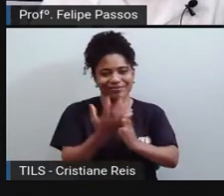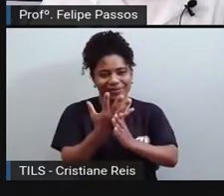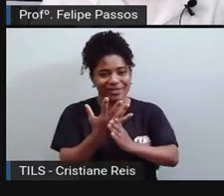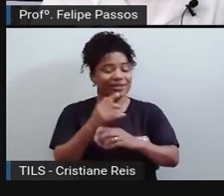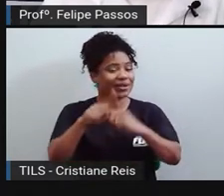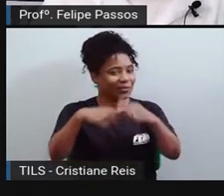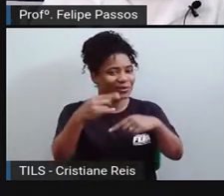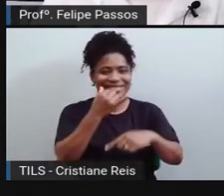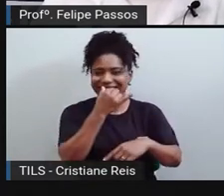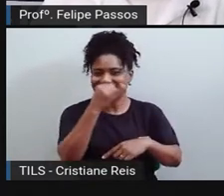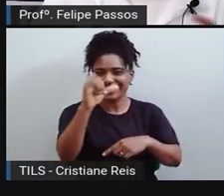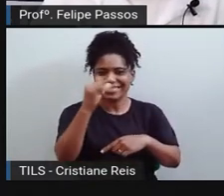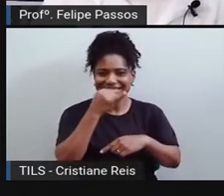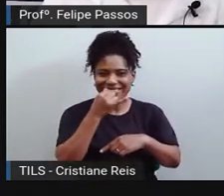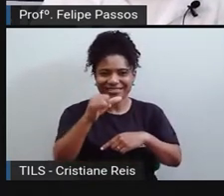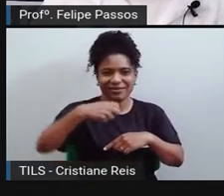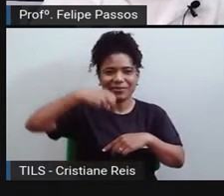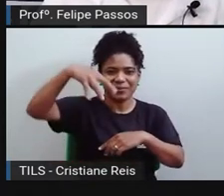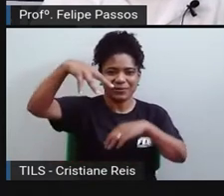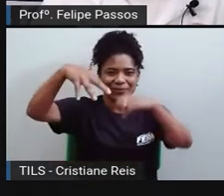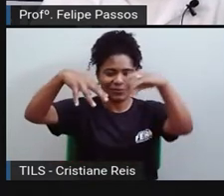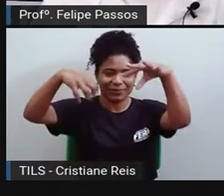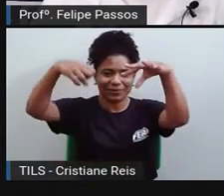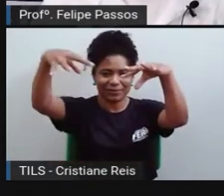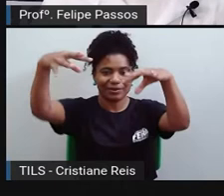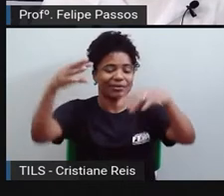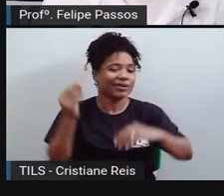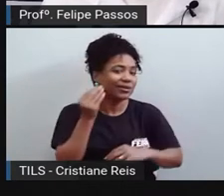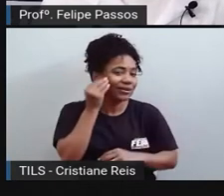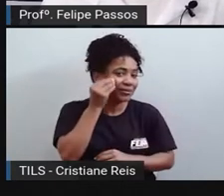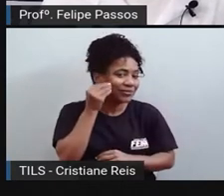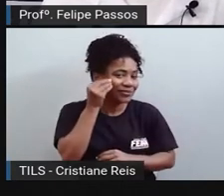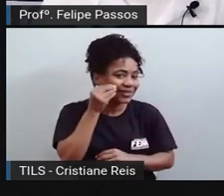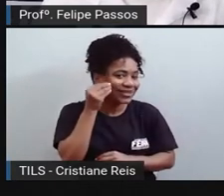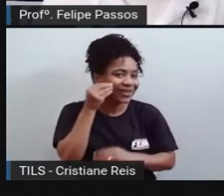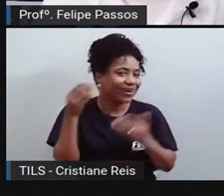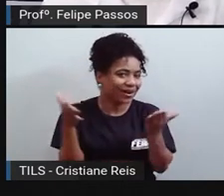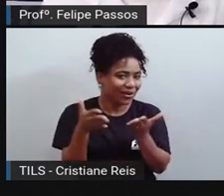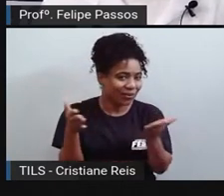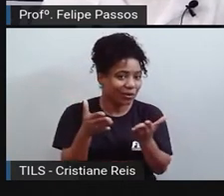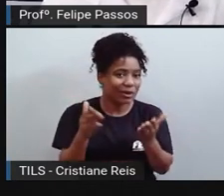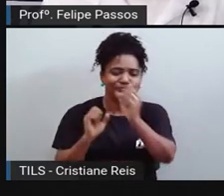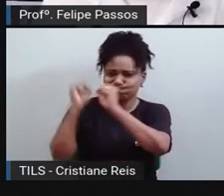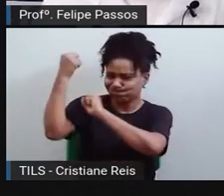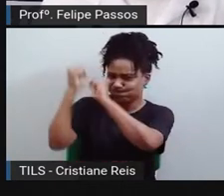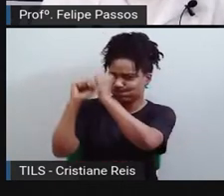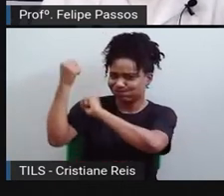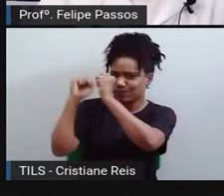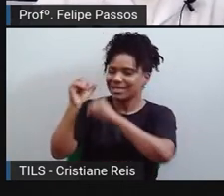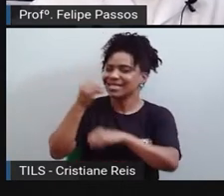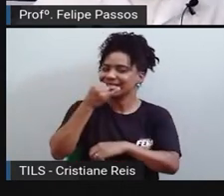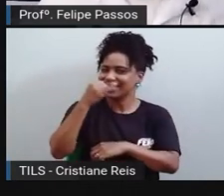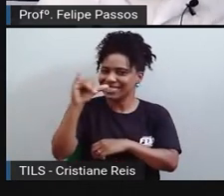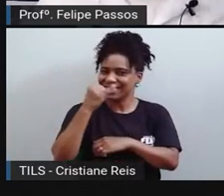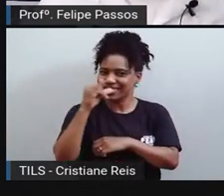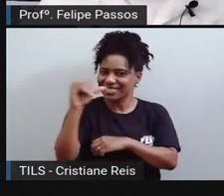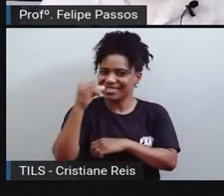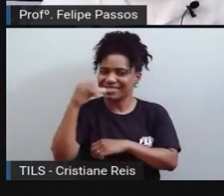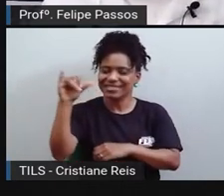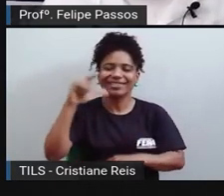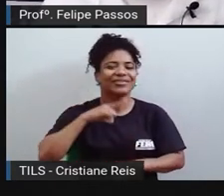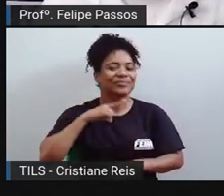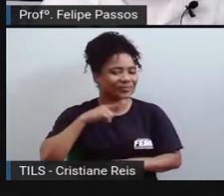que a eletricidade antes era usada só como experimentação e agora ela entra também nas máquinas. E hoje, a gente tem uma